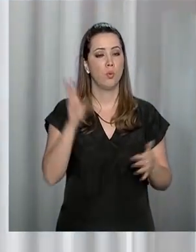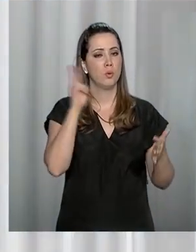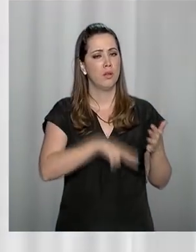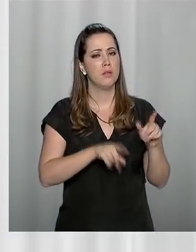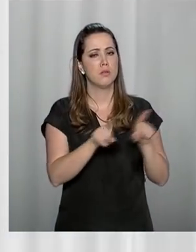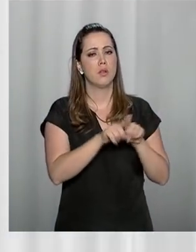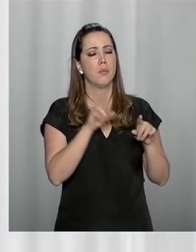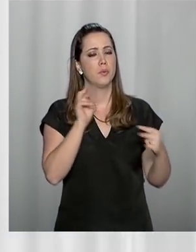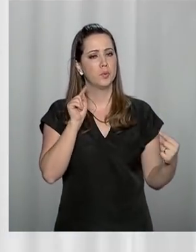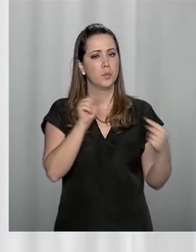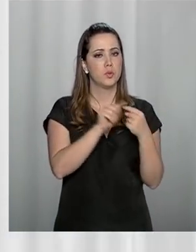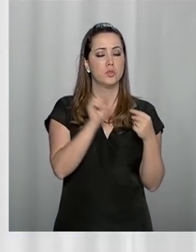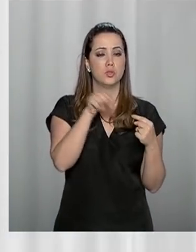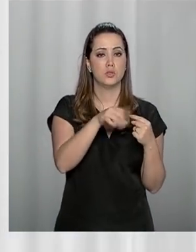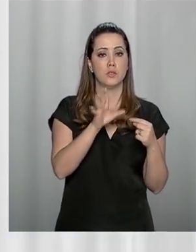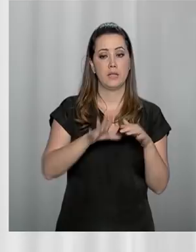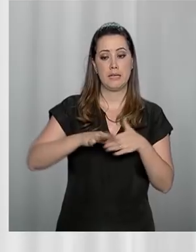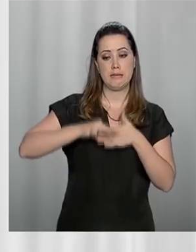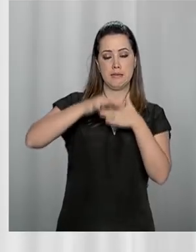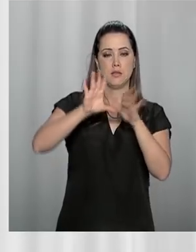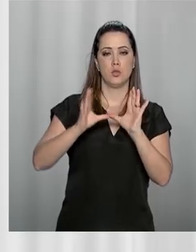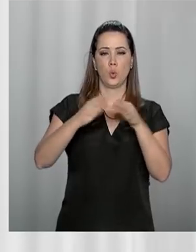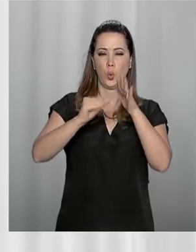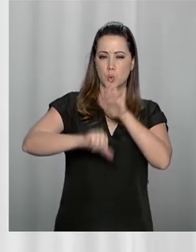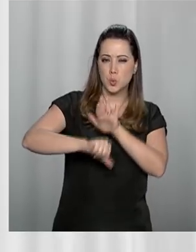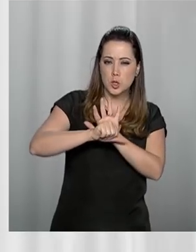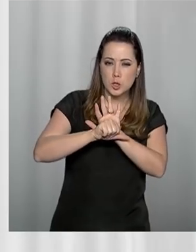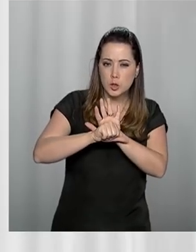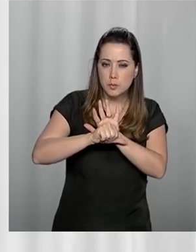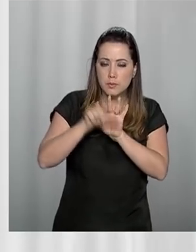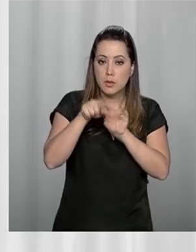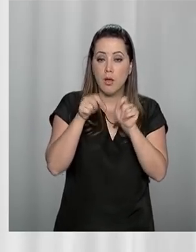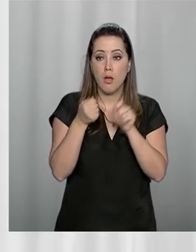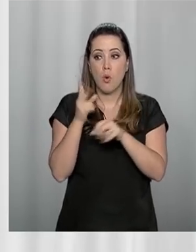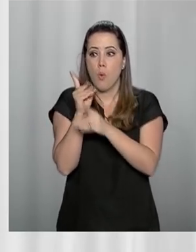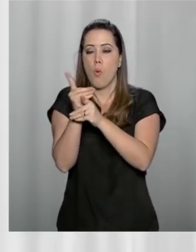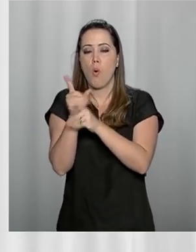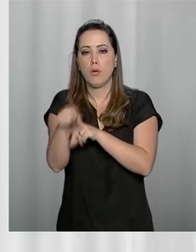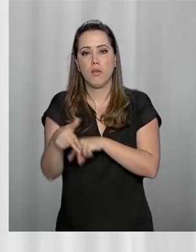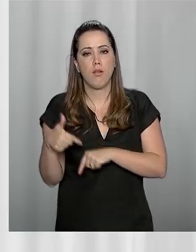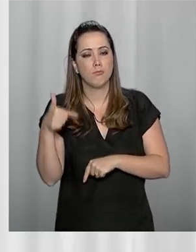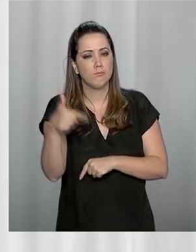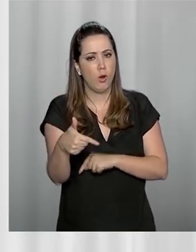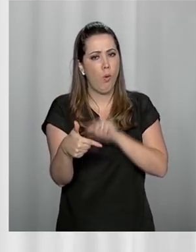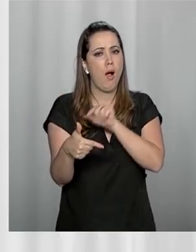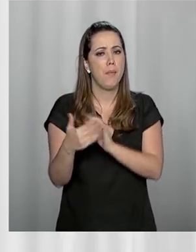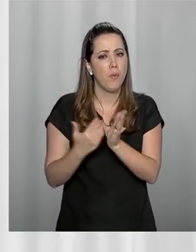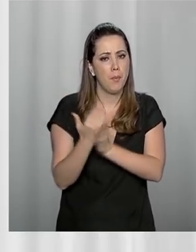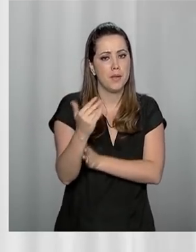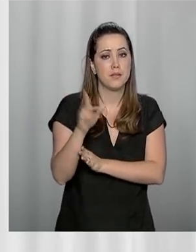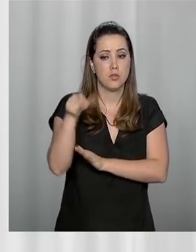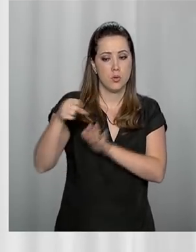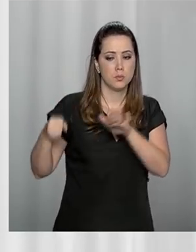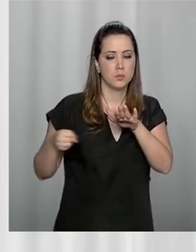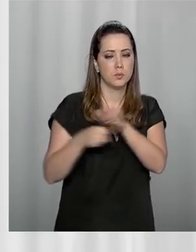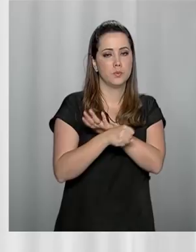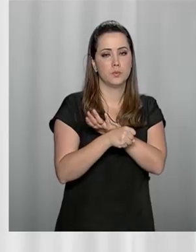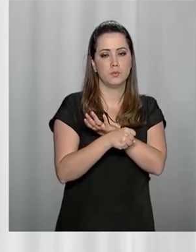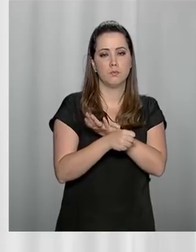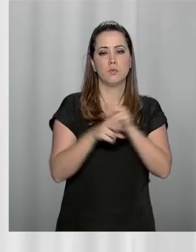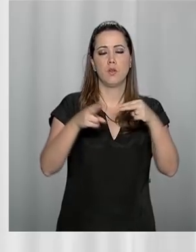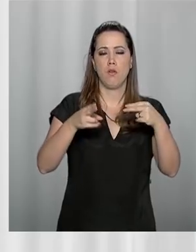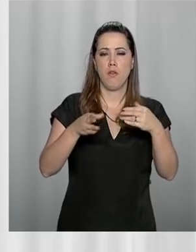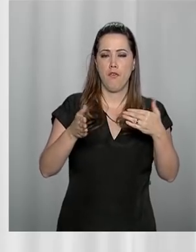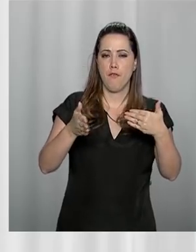que líderes integrantes de organizações criminosas, ao serem encontrados com armas, iniciem o cumprimento da pena em